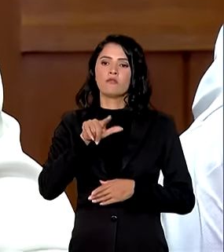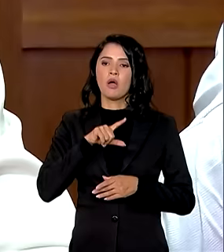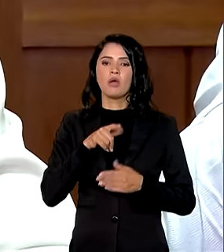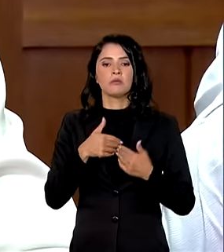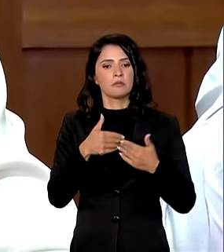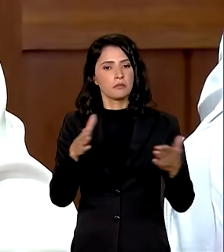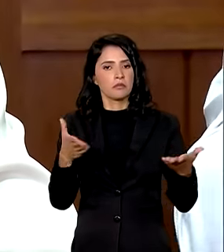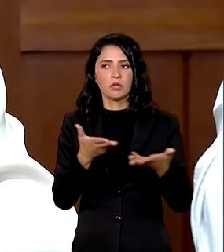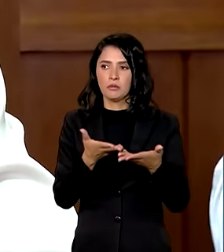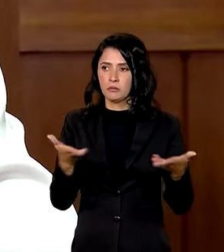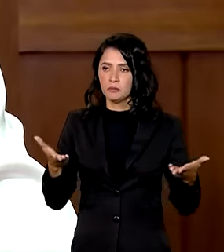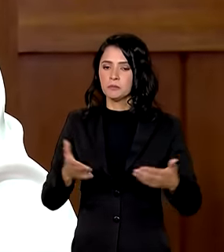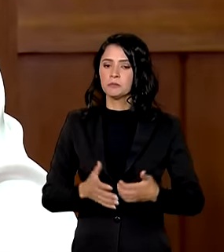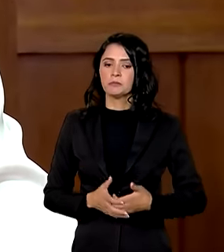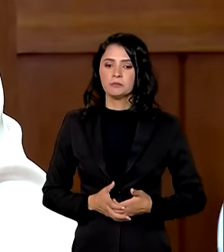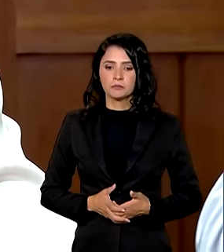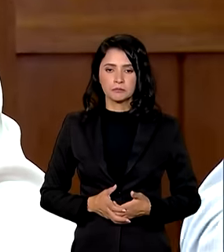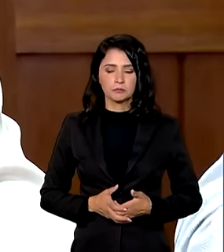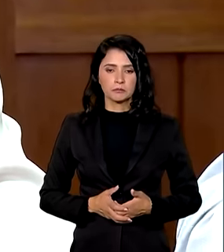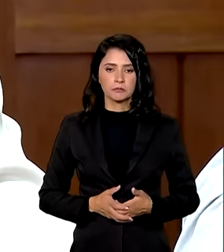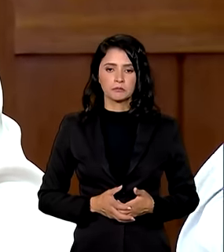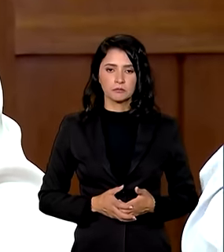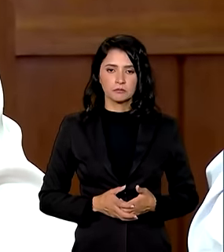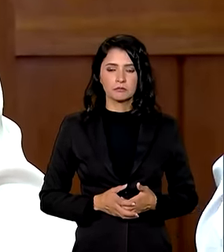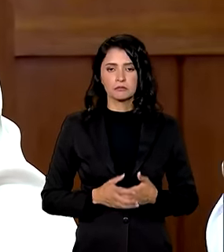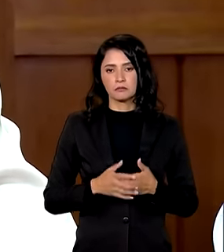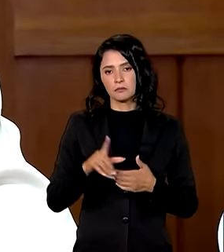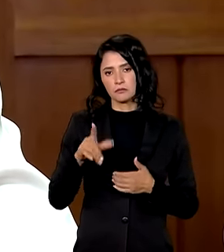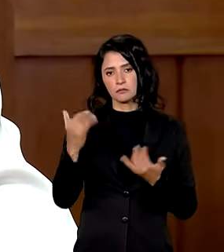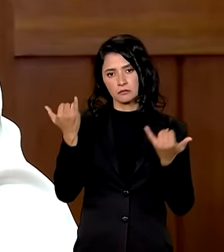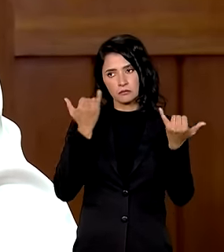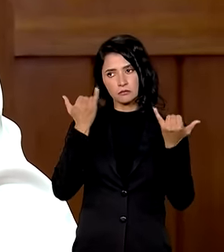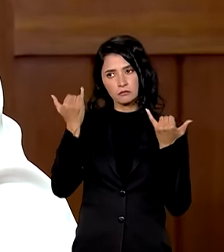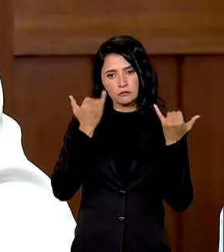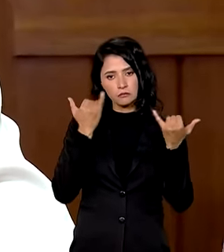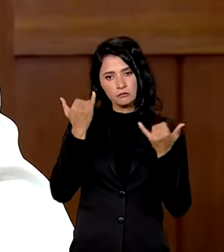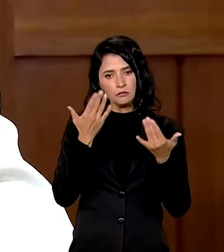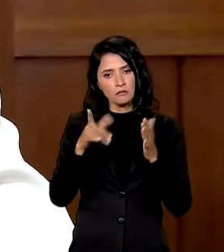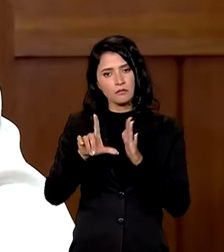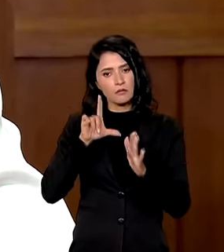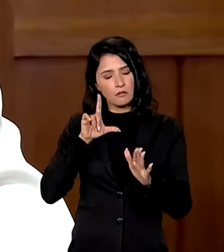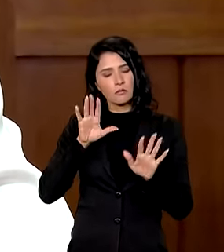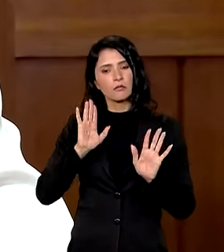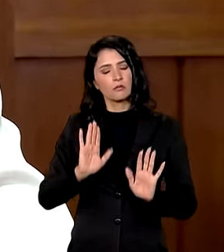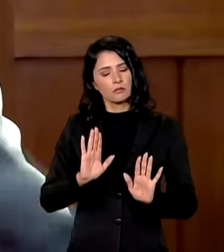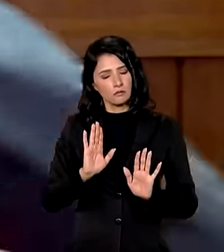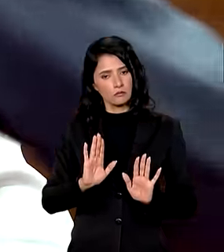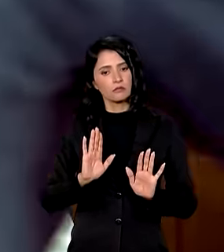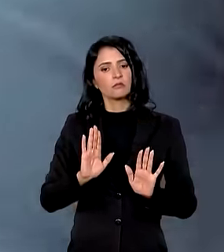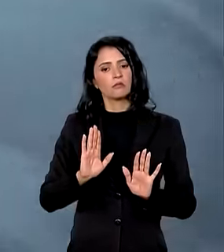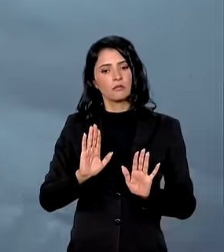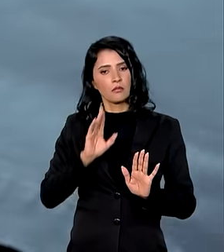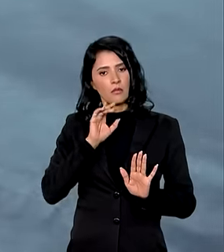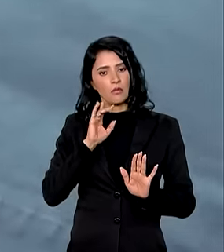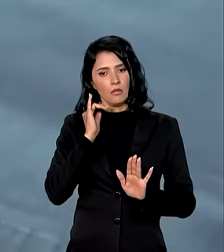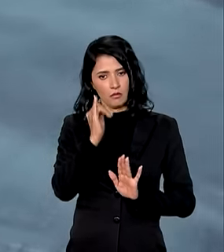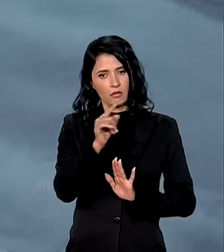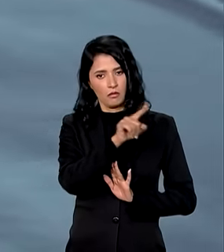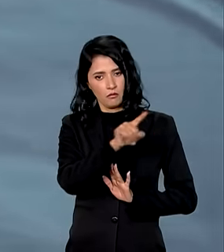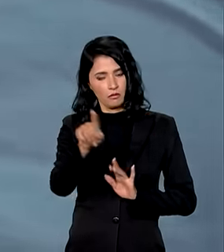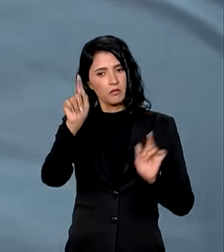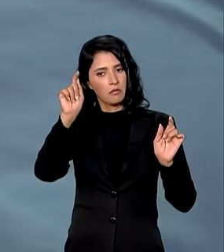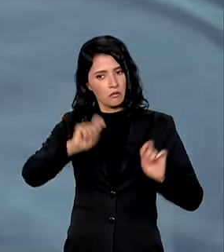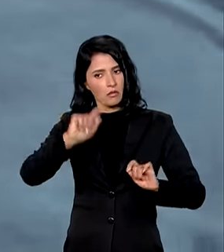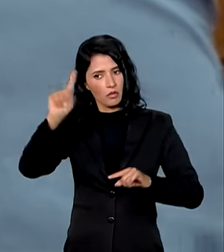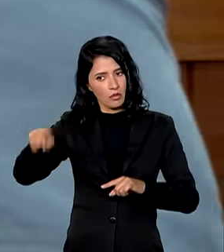as informações antes disso só atualizando para que vocês